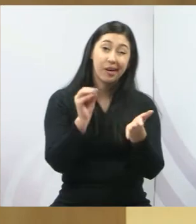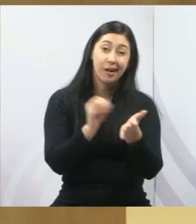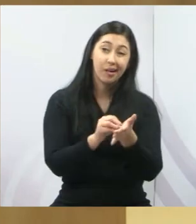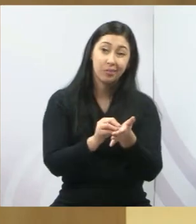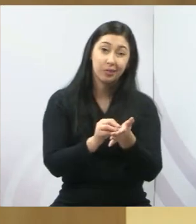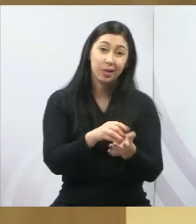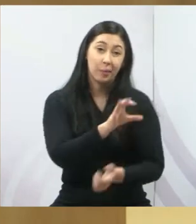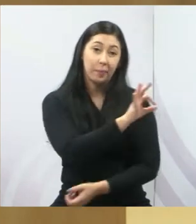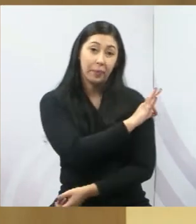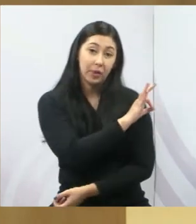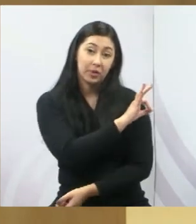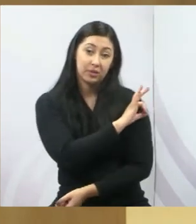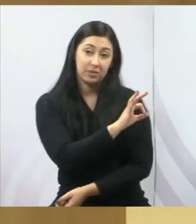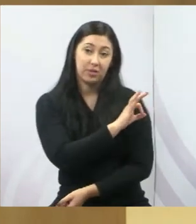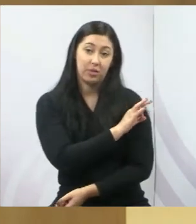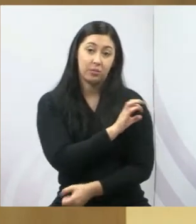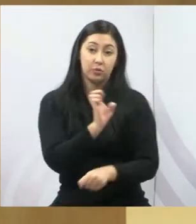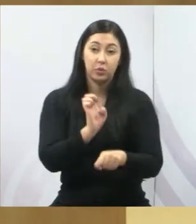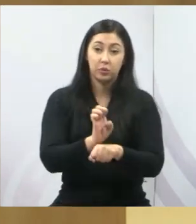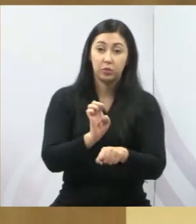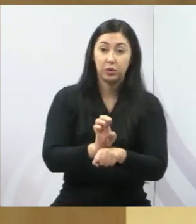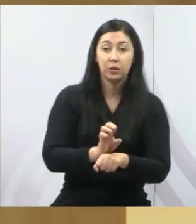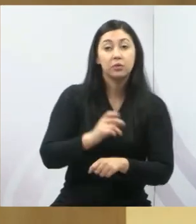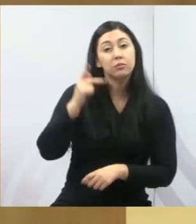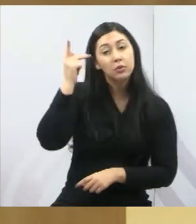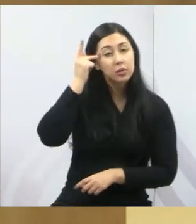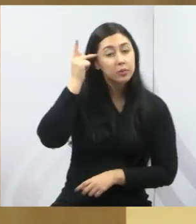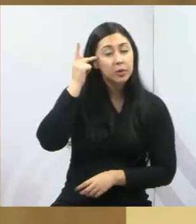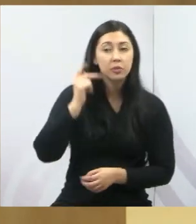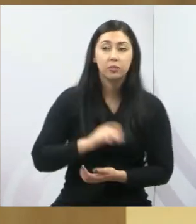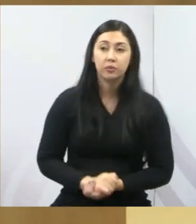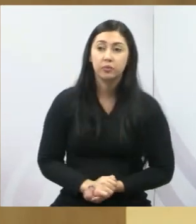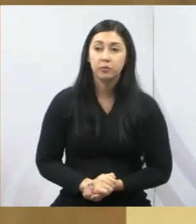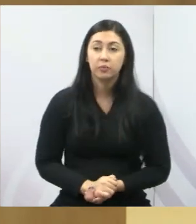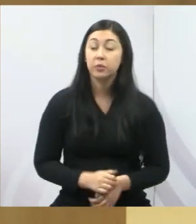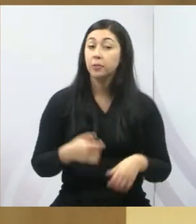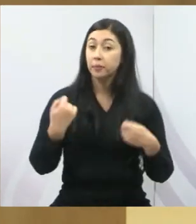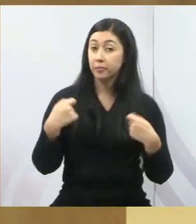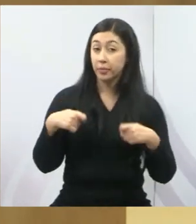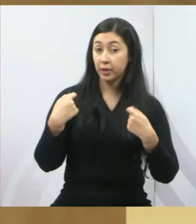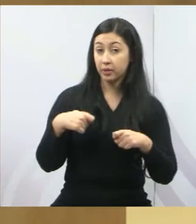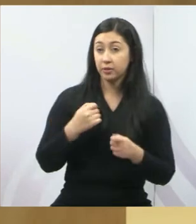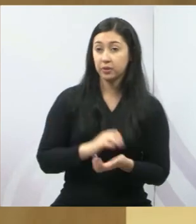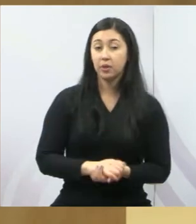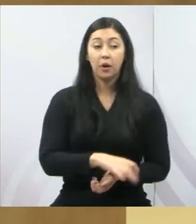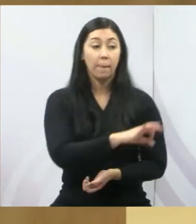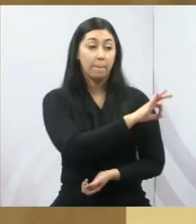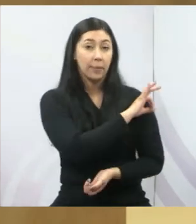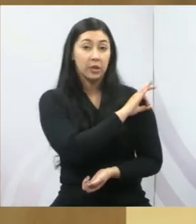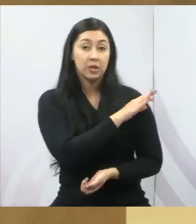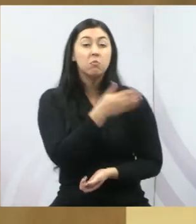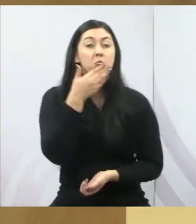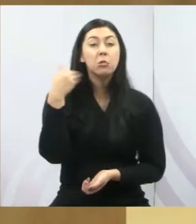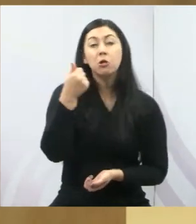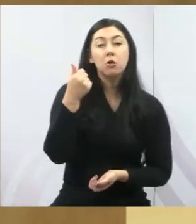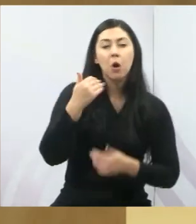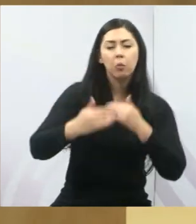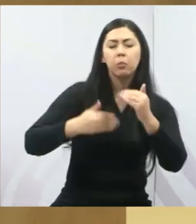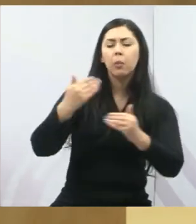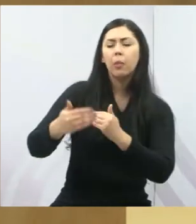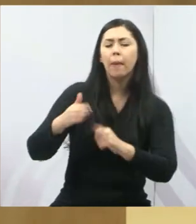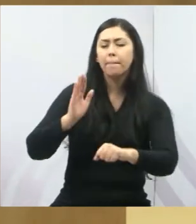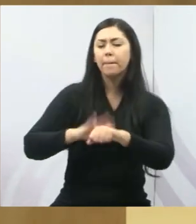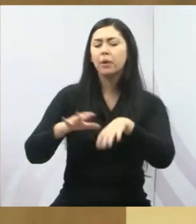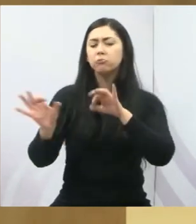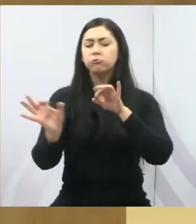de policiais no Estado de São Paulo. É preciso ter uma polícia cada dia mais preparada, uma polícia